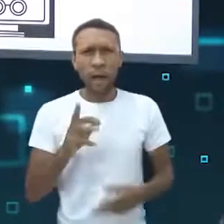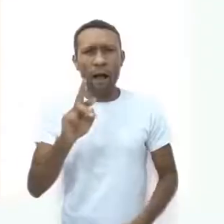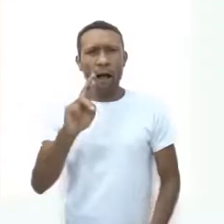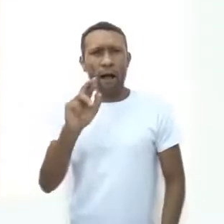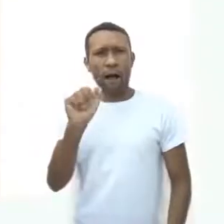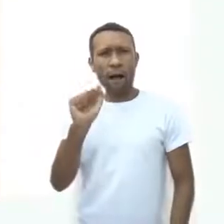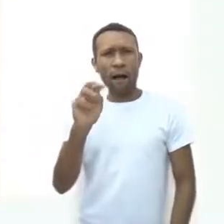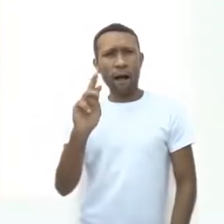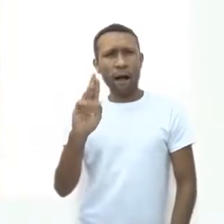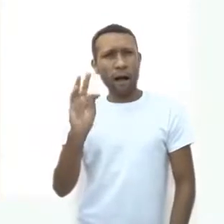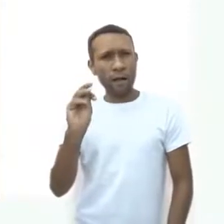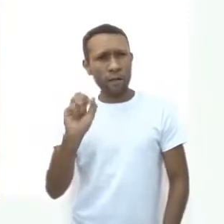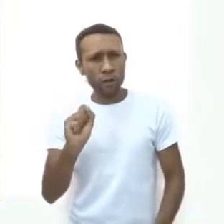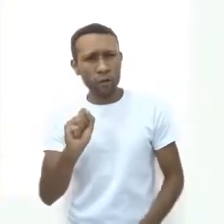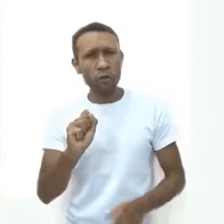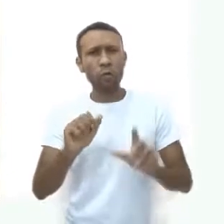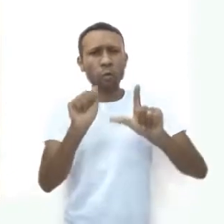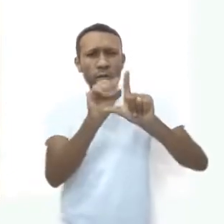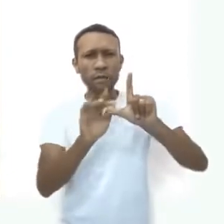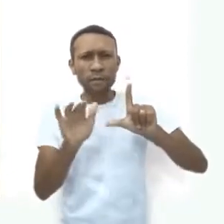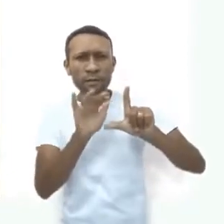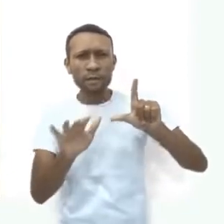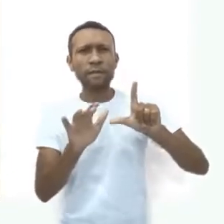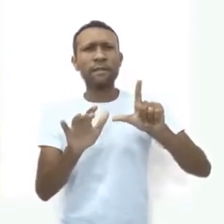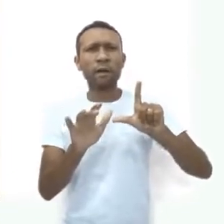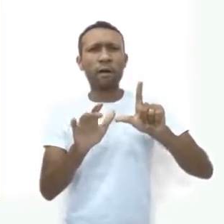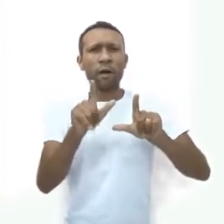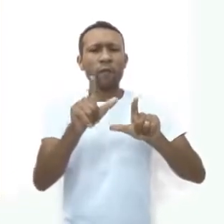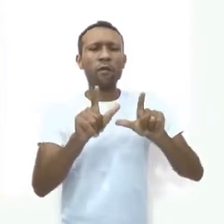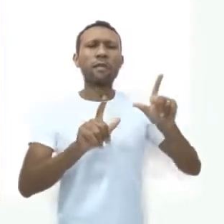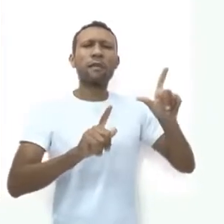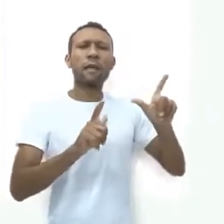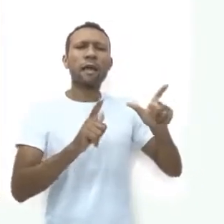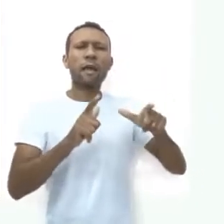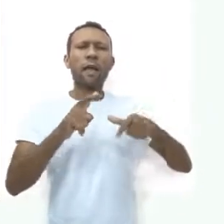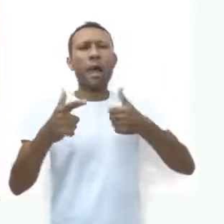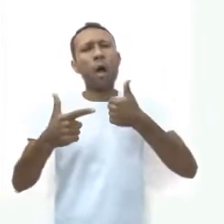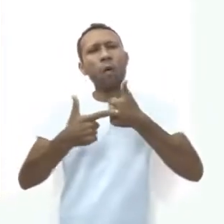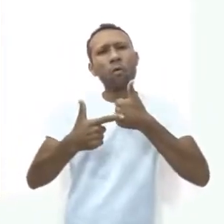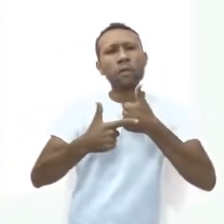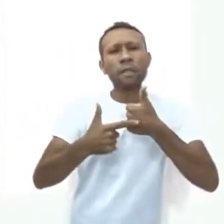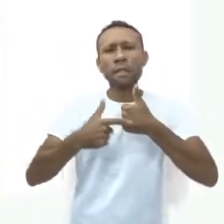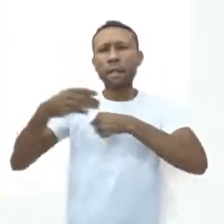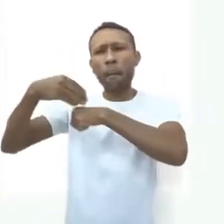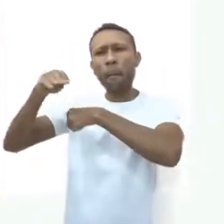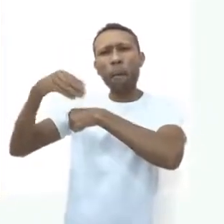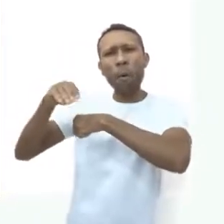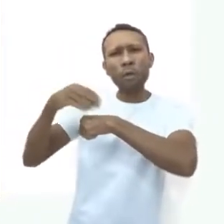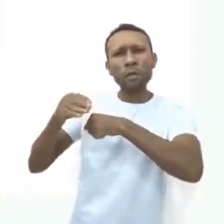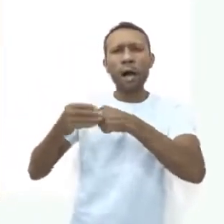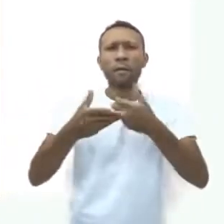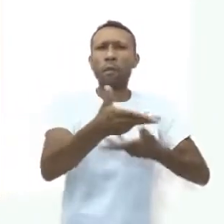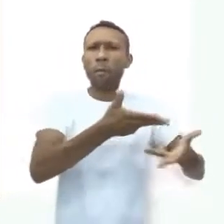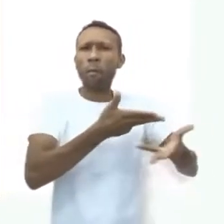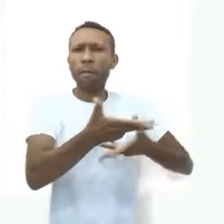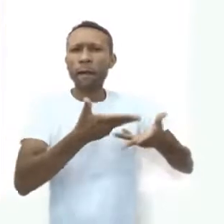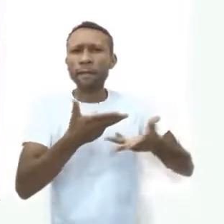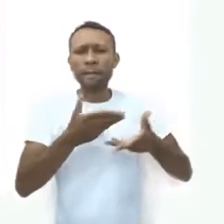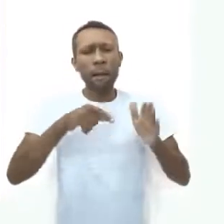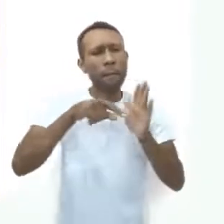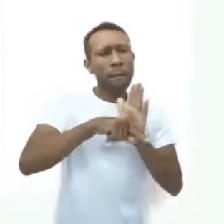digital é tudo que você faz na rede, sejam curtidas, postagens, compartilhamentos,